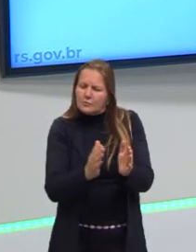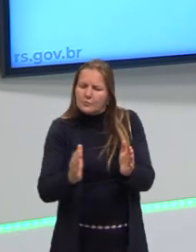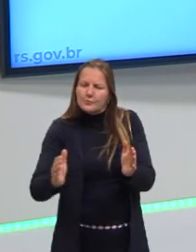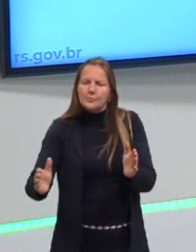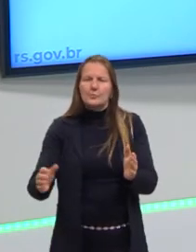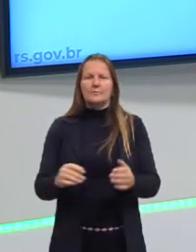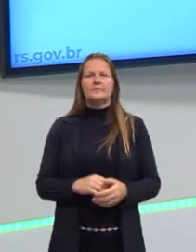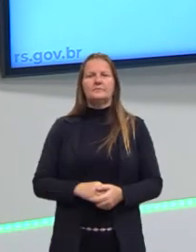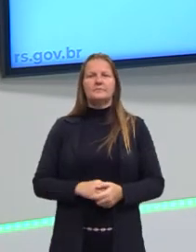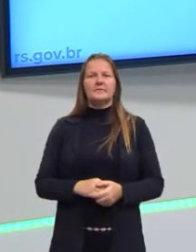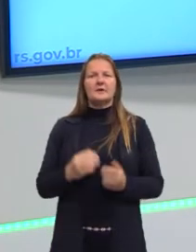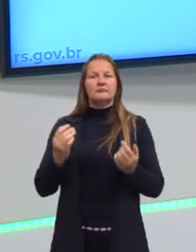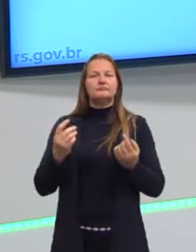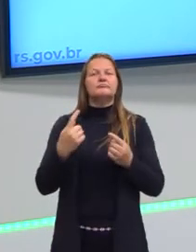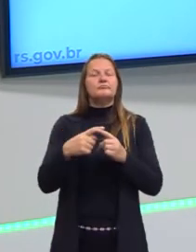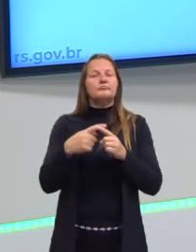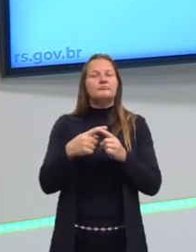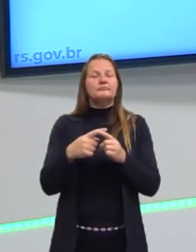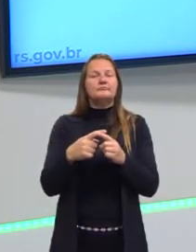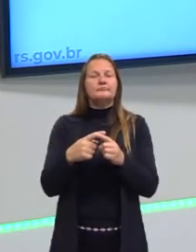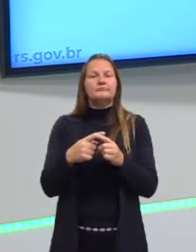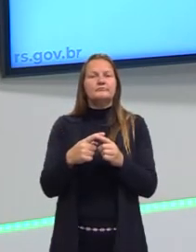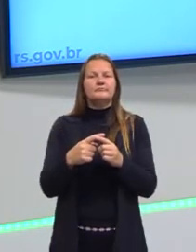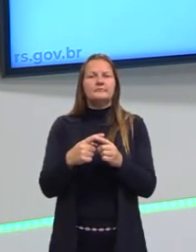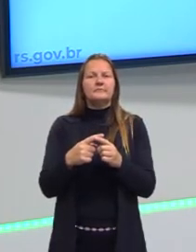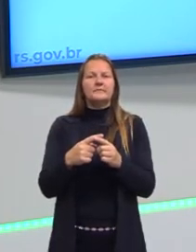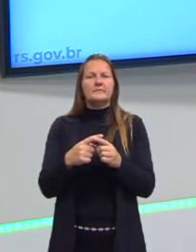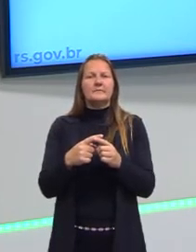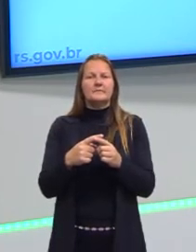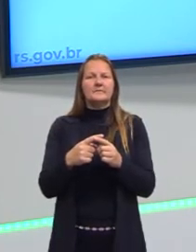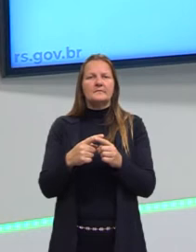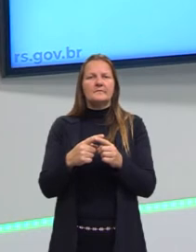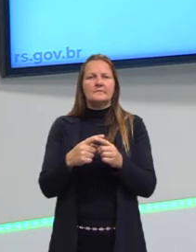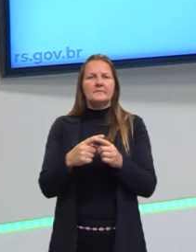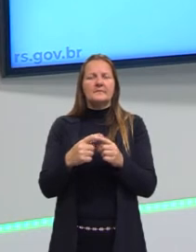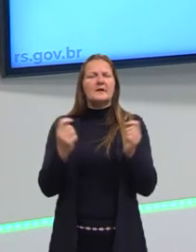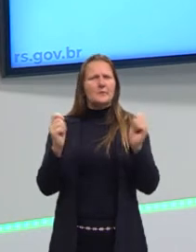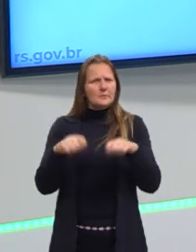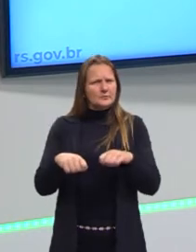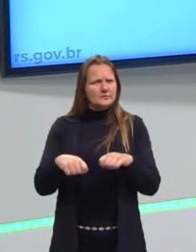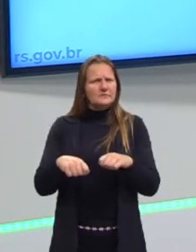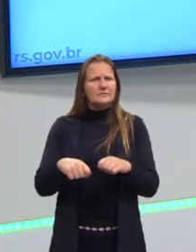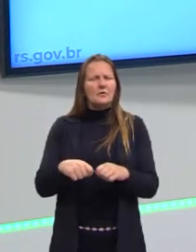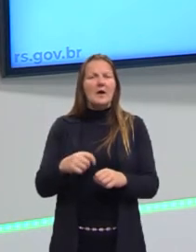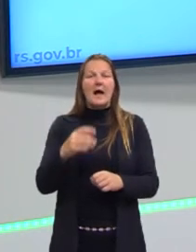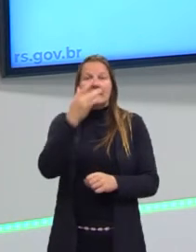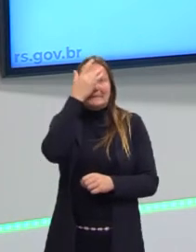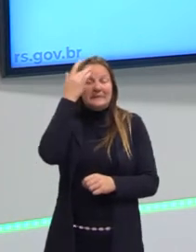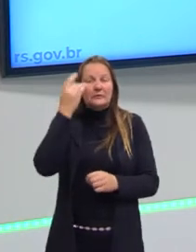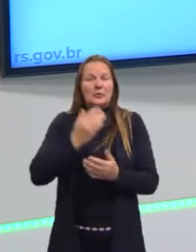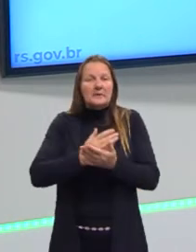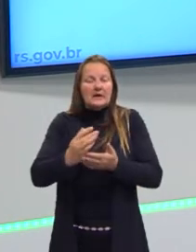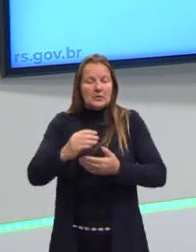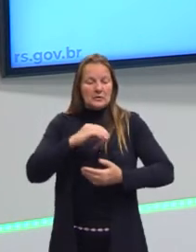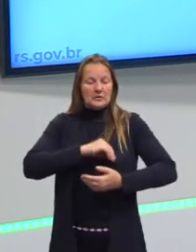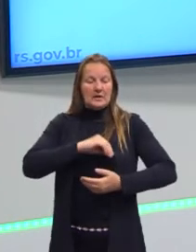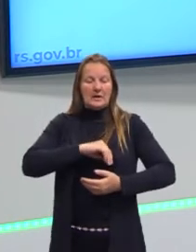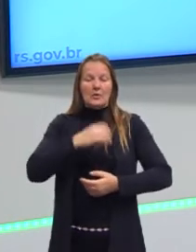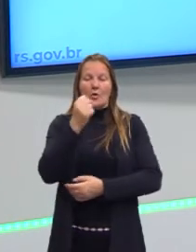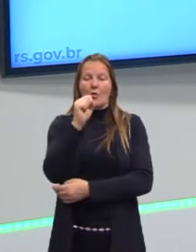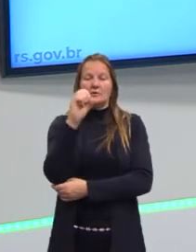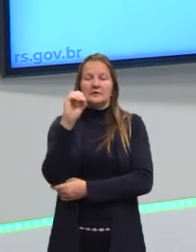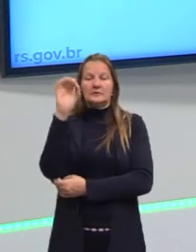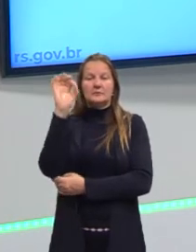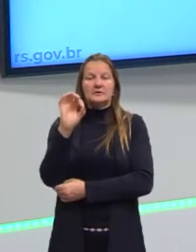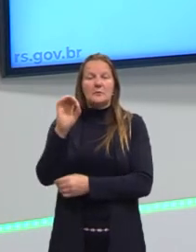trabalho. E o Fordismo, ele conseguiu dar um ganho de capital nas pessoas. 80% das